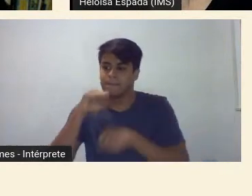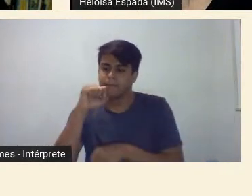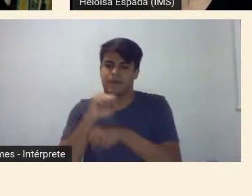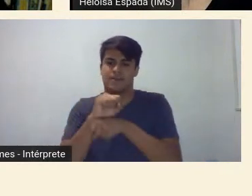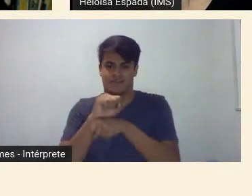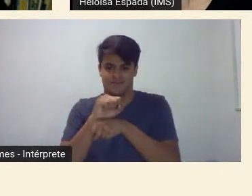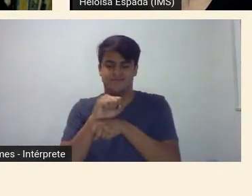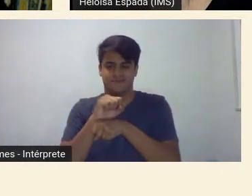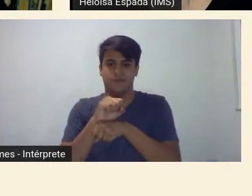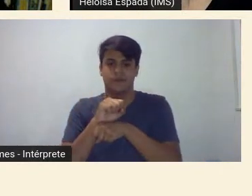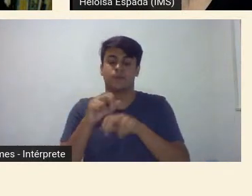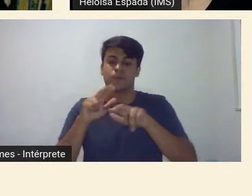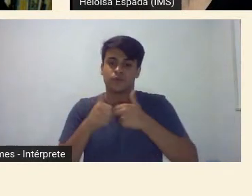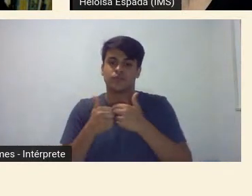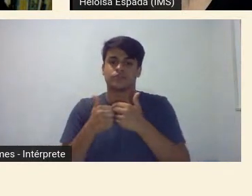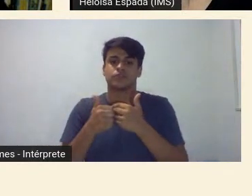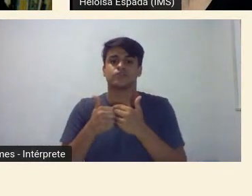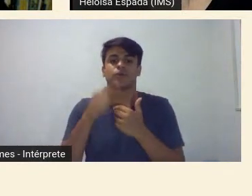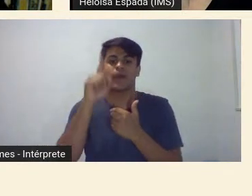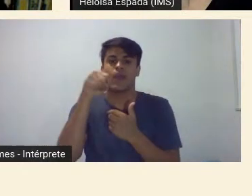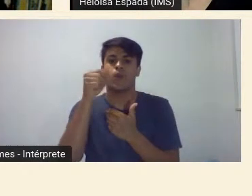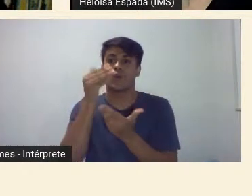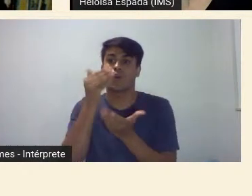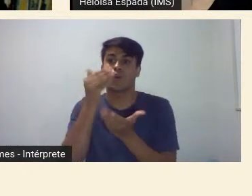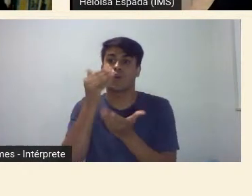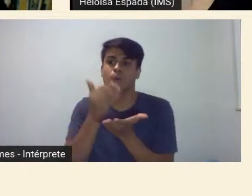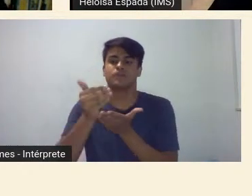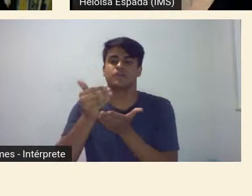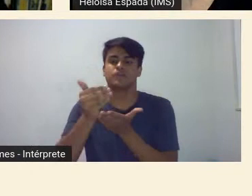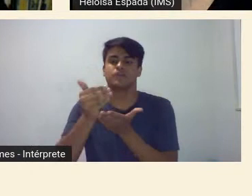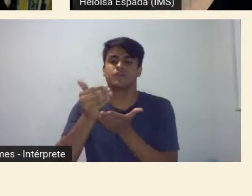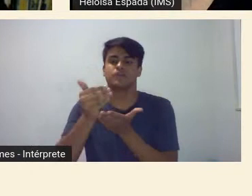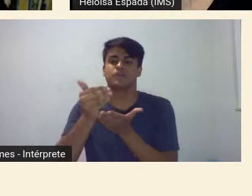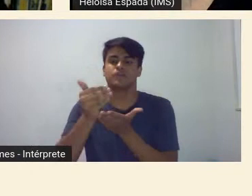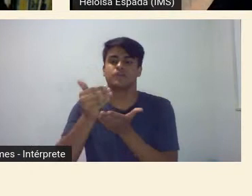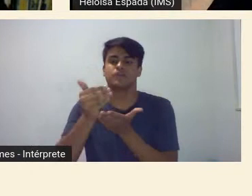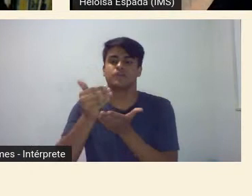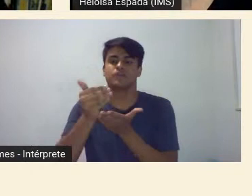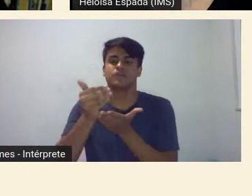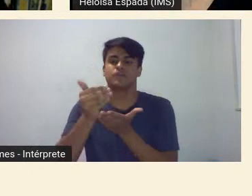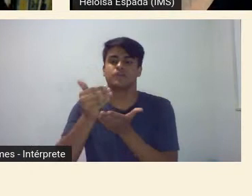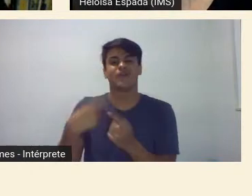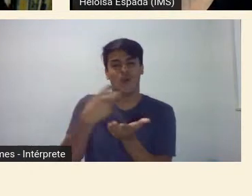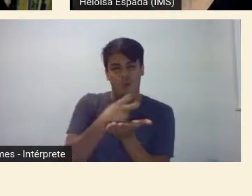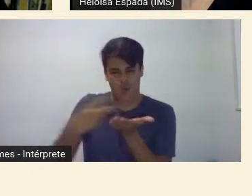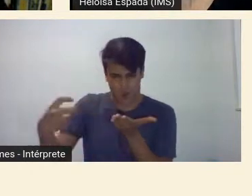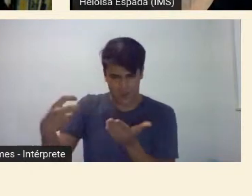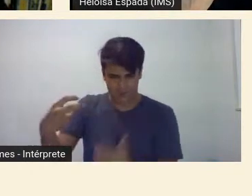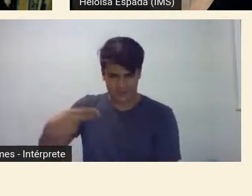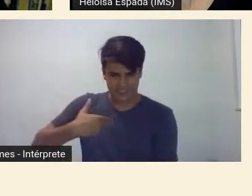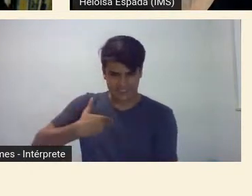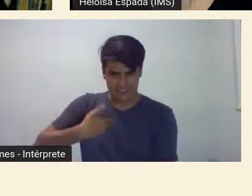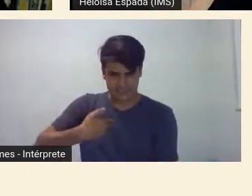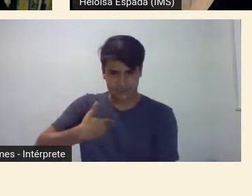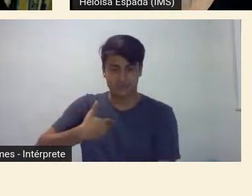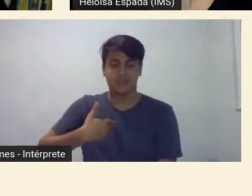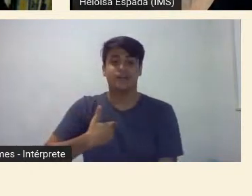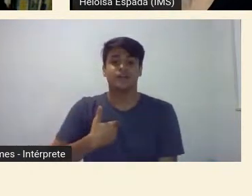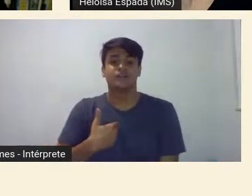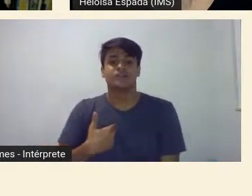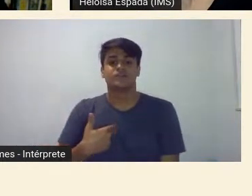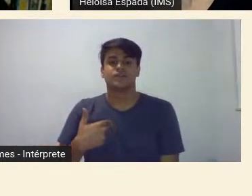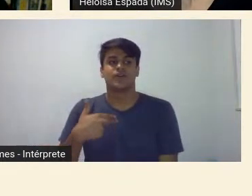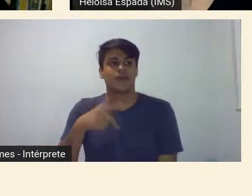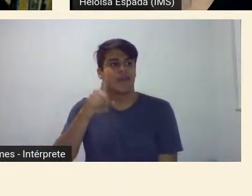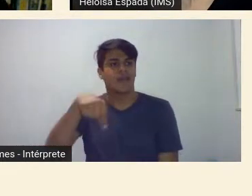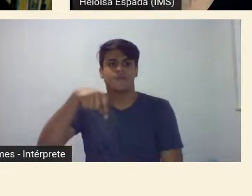nós consideramos o começo do Estado Novo quer dizer do golpe de Getúlio como um momento